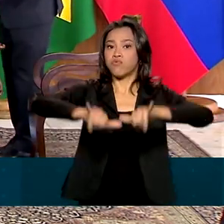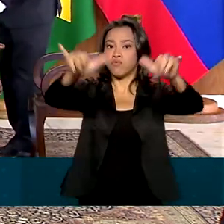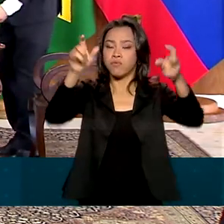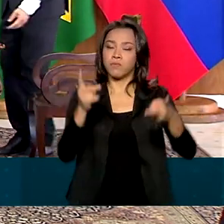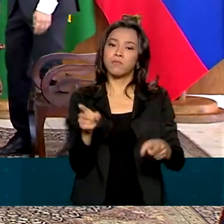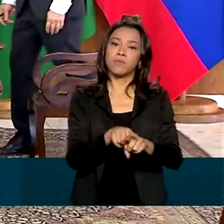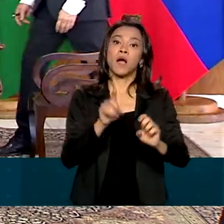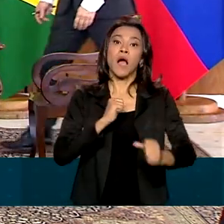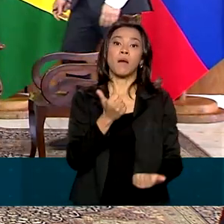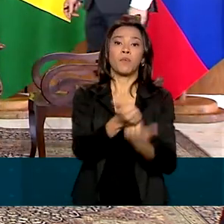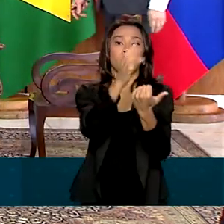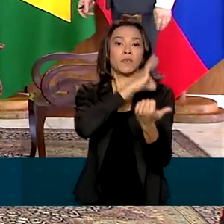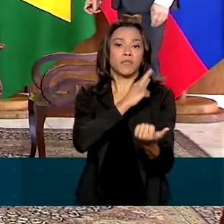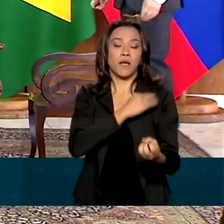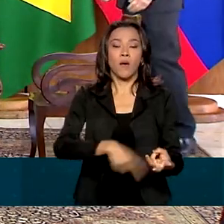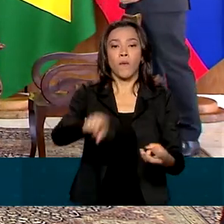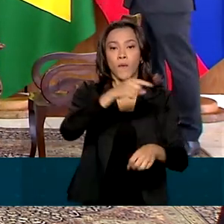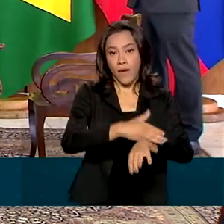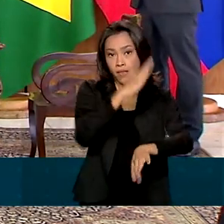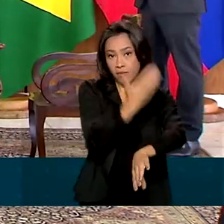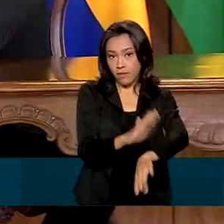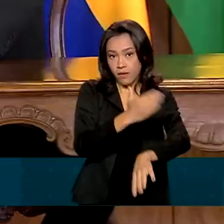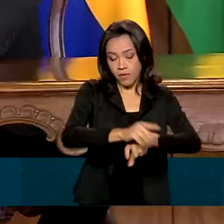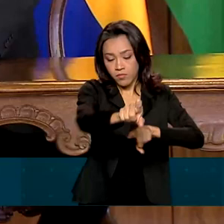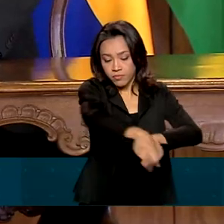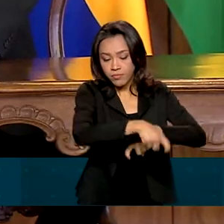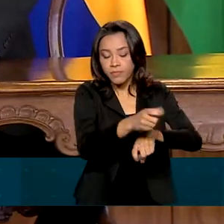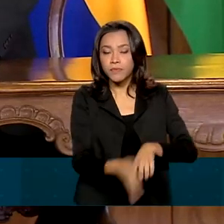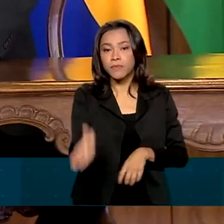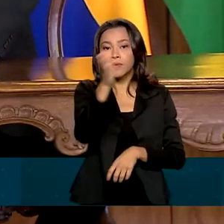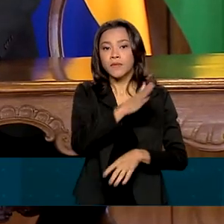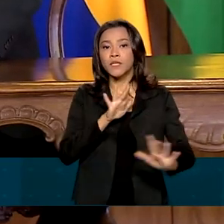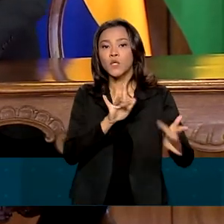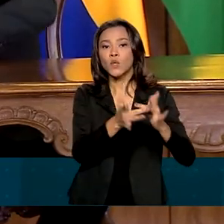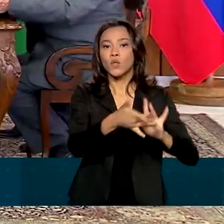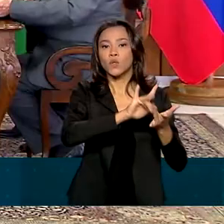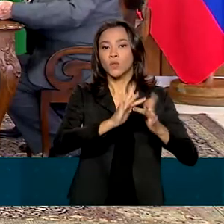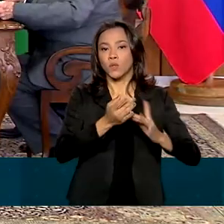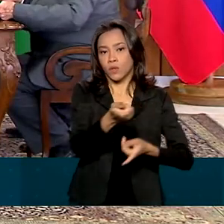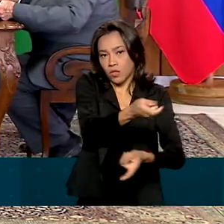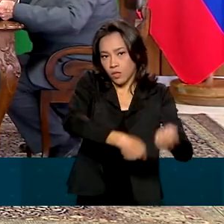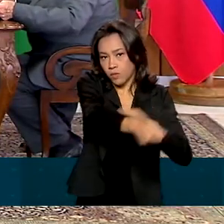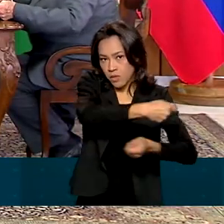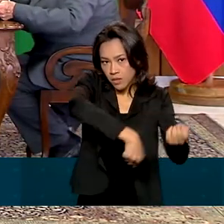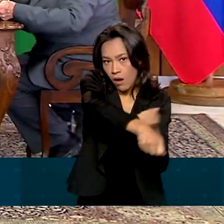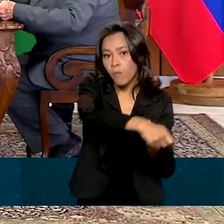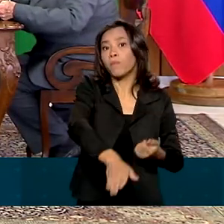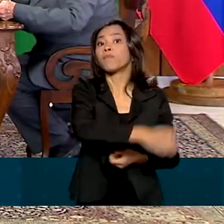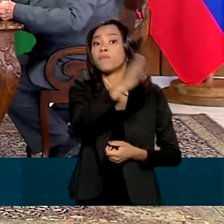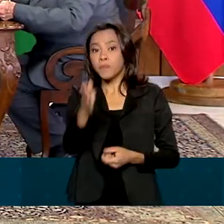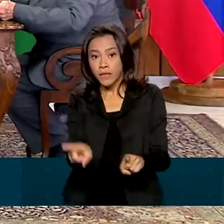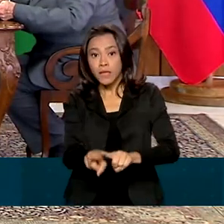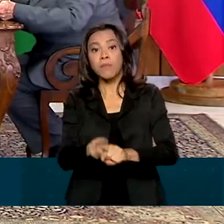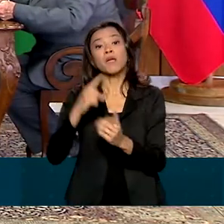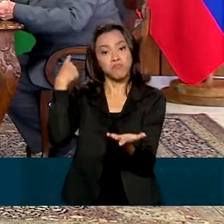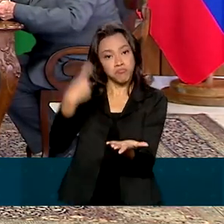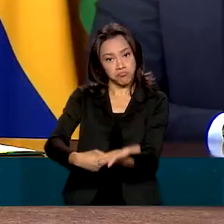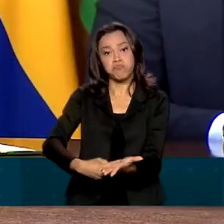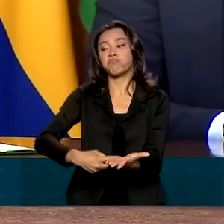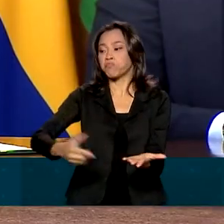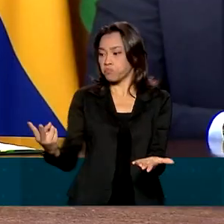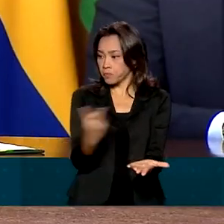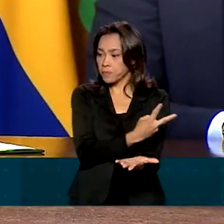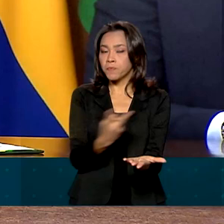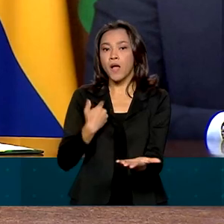cooperação policial, capacitação agrícola e intercâmbio comercial. Também se comprometeram a fortalecer a